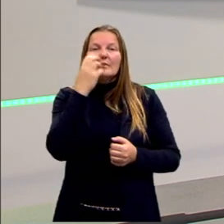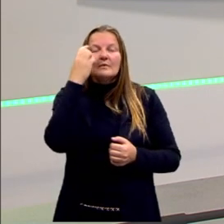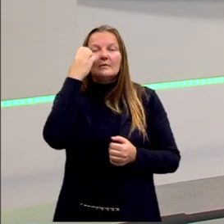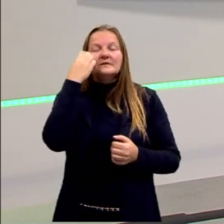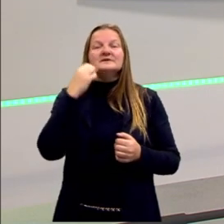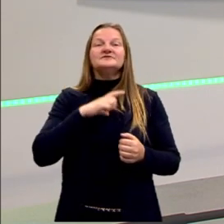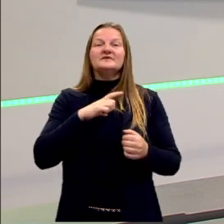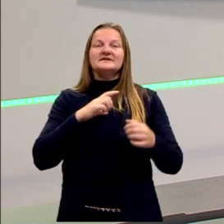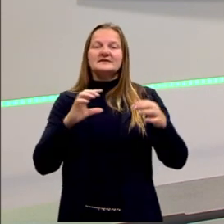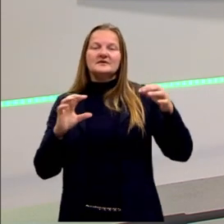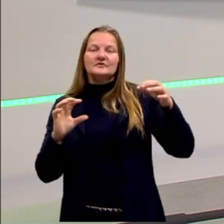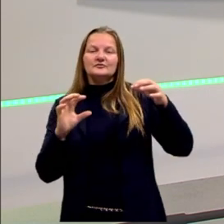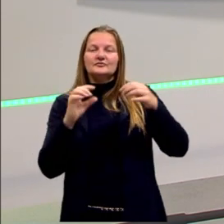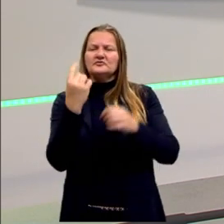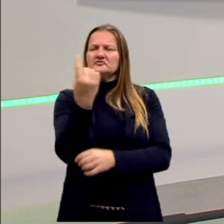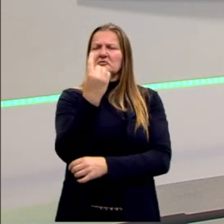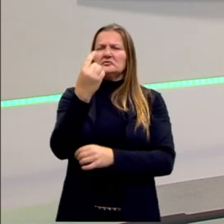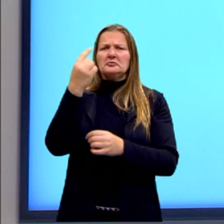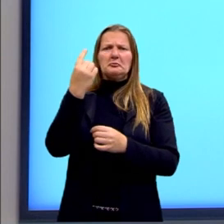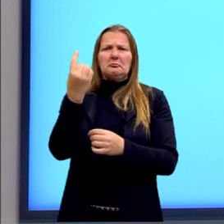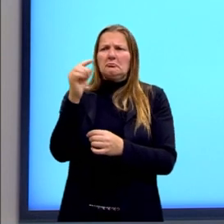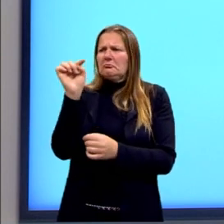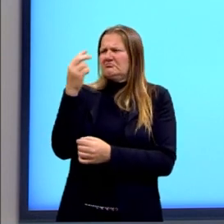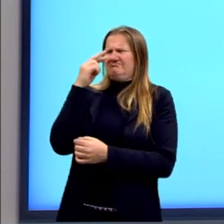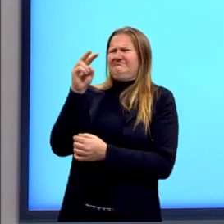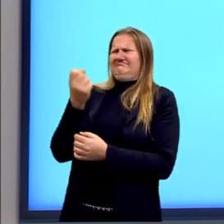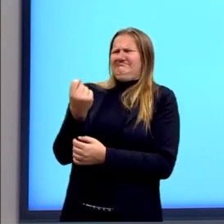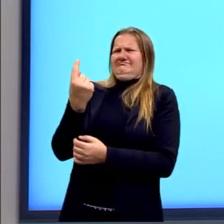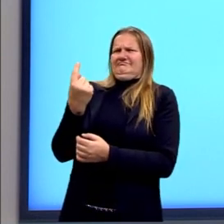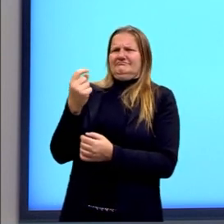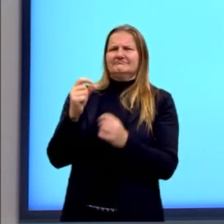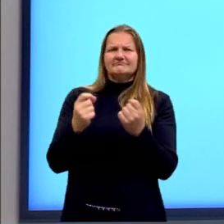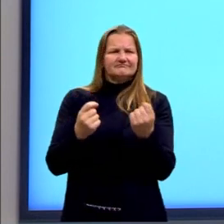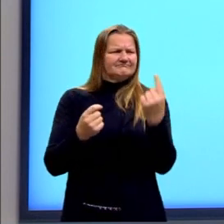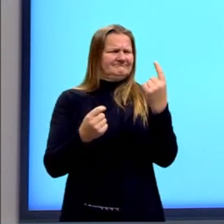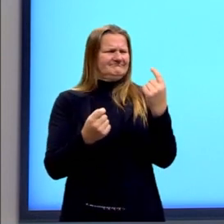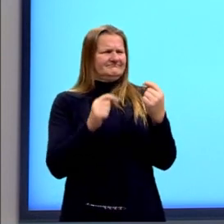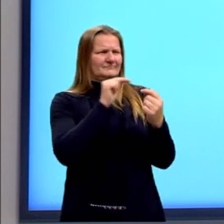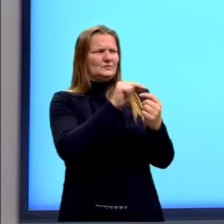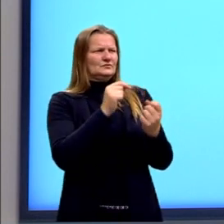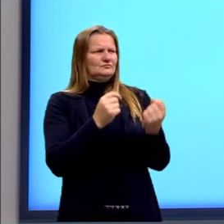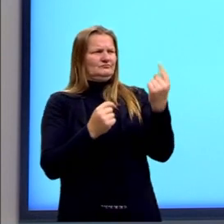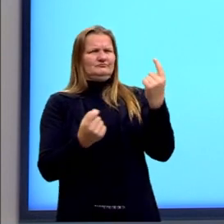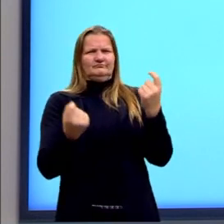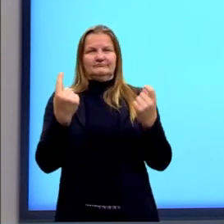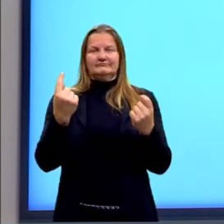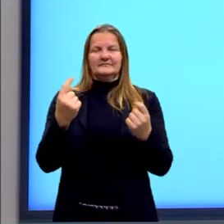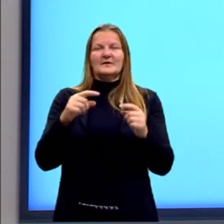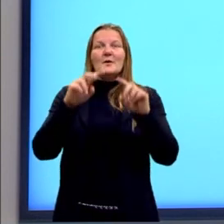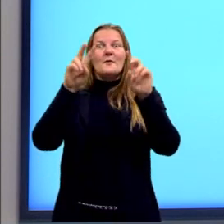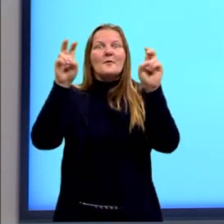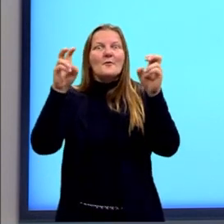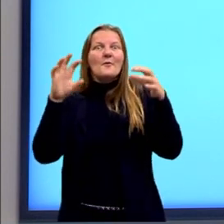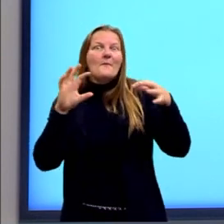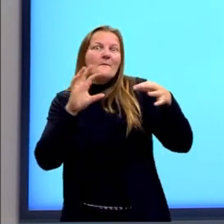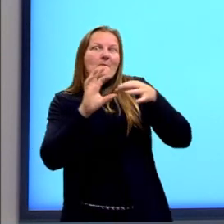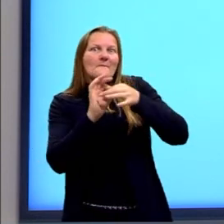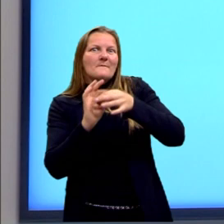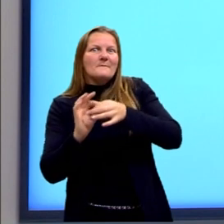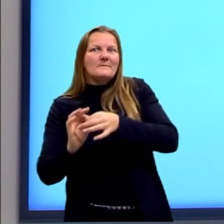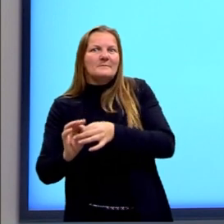se tivessem isolados, não fazem o menor sentido. Daí a gente liga lá com o título da nossa aula.